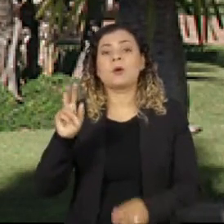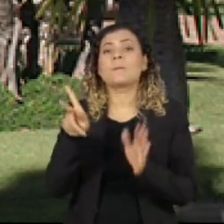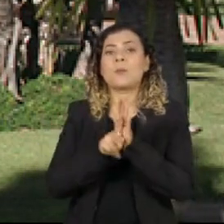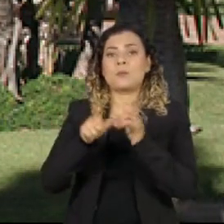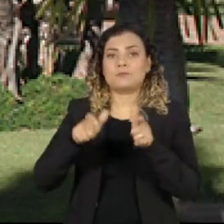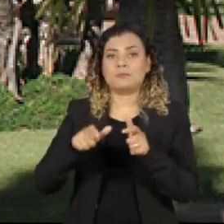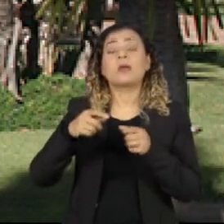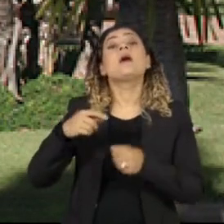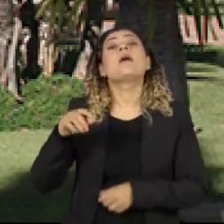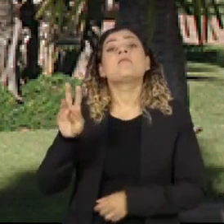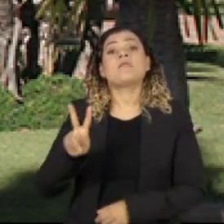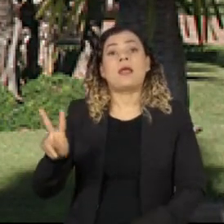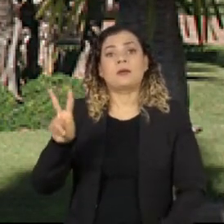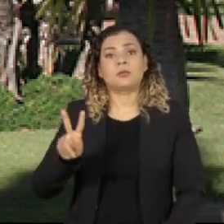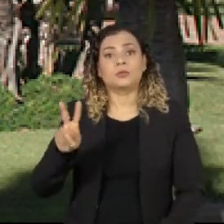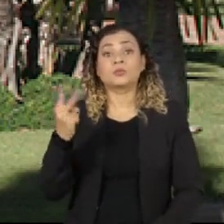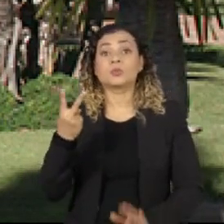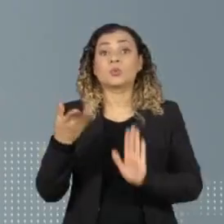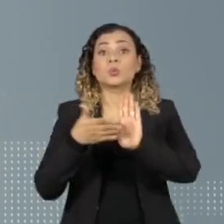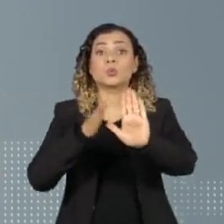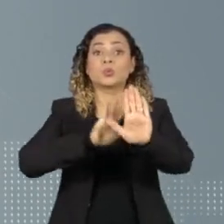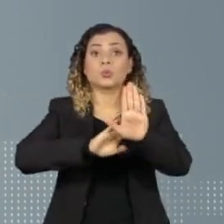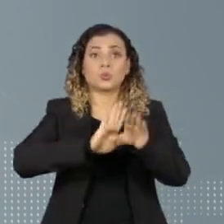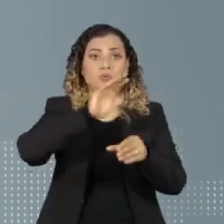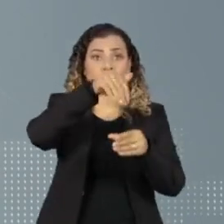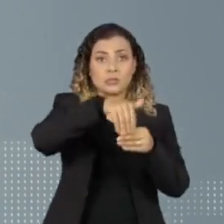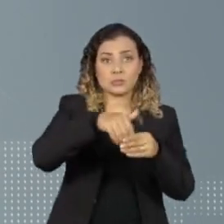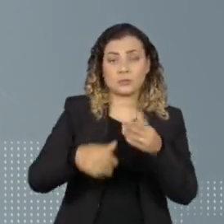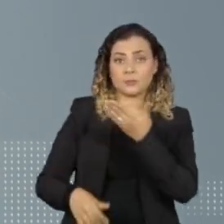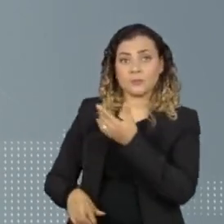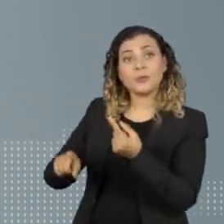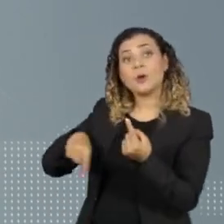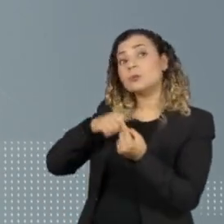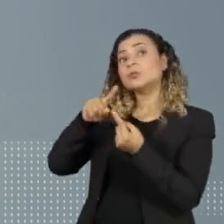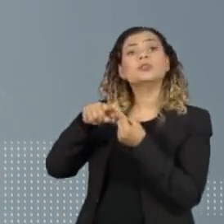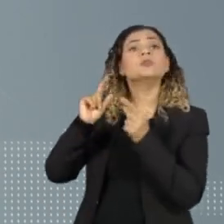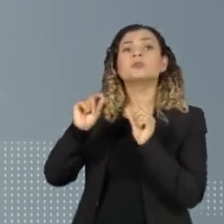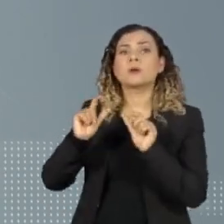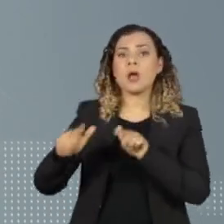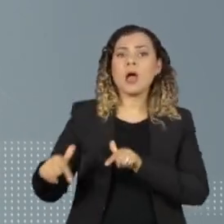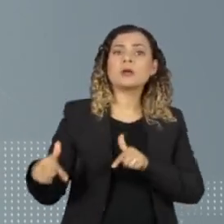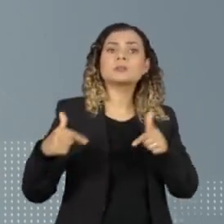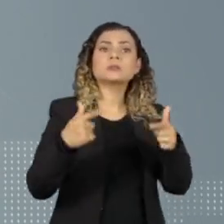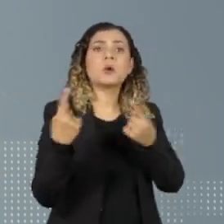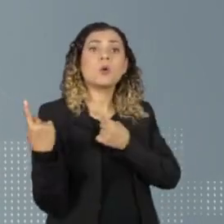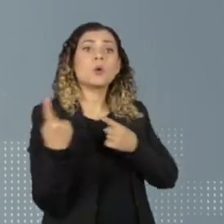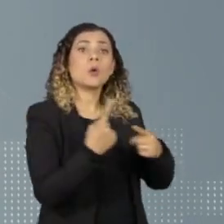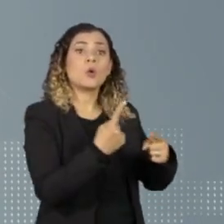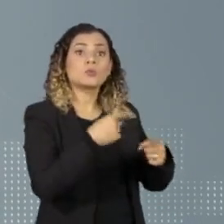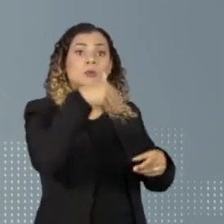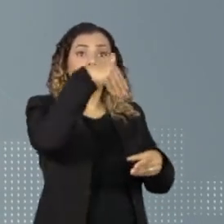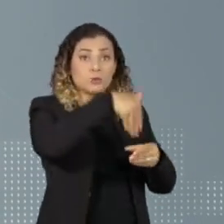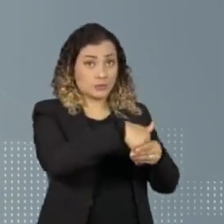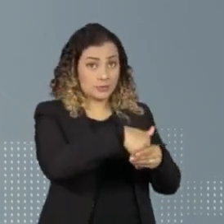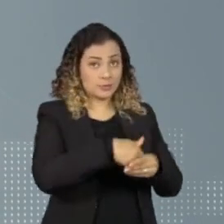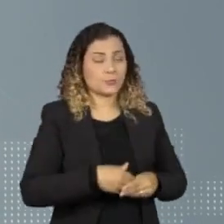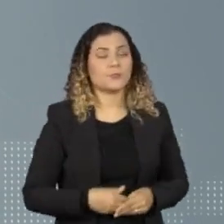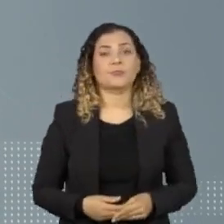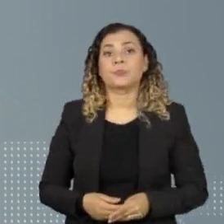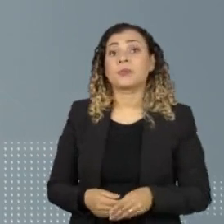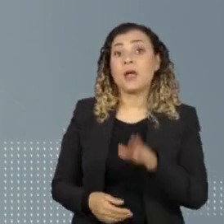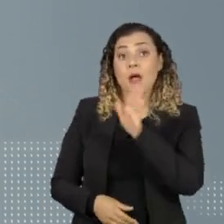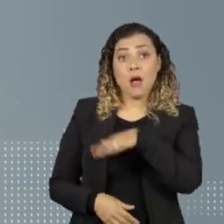domingo, dia do segundo turno das eleições. O objetivo era organizar um ato contra o resultado do pleito. O